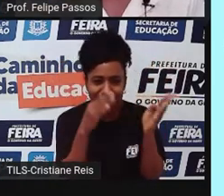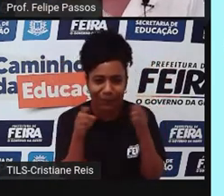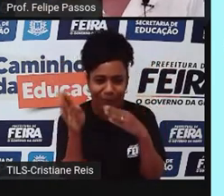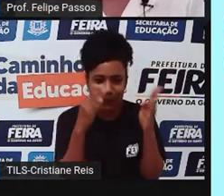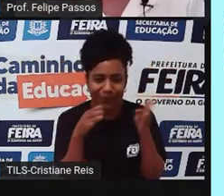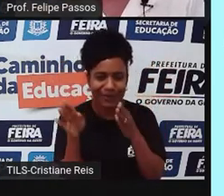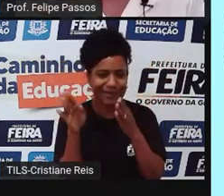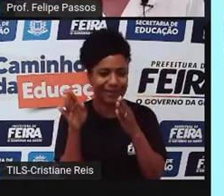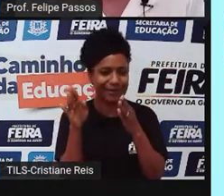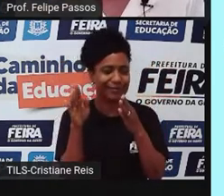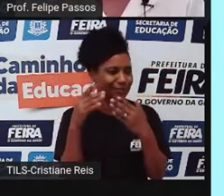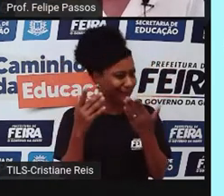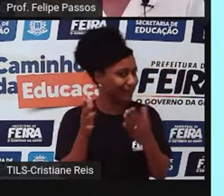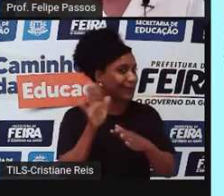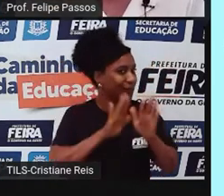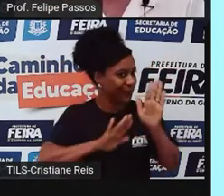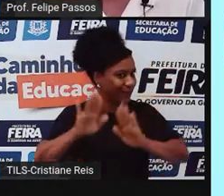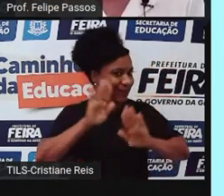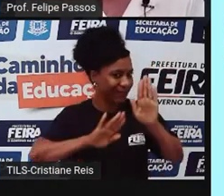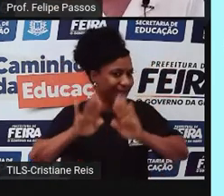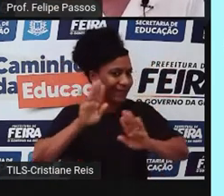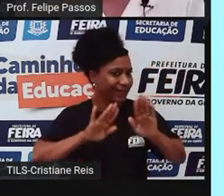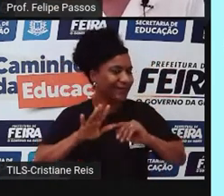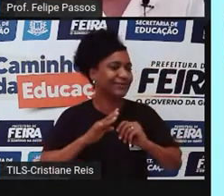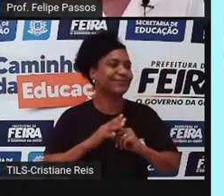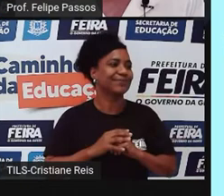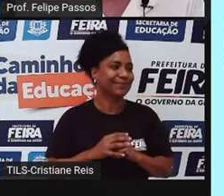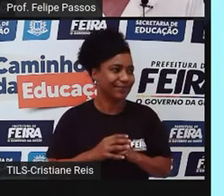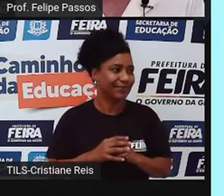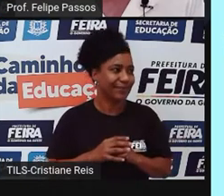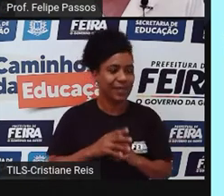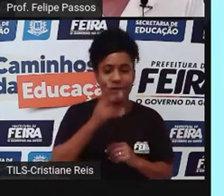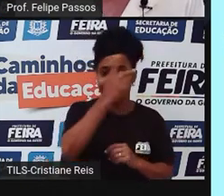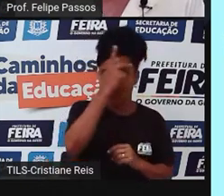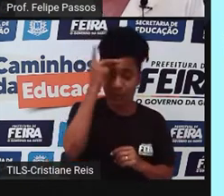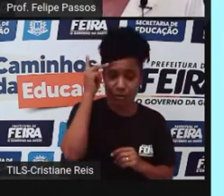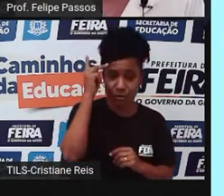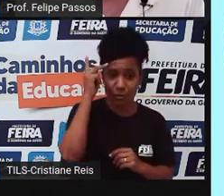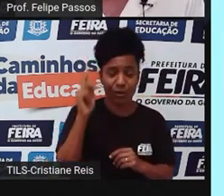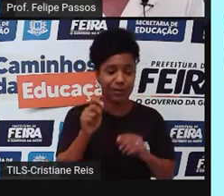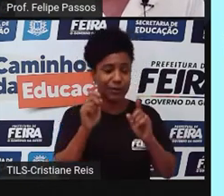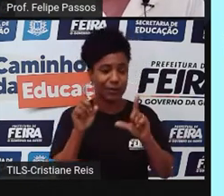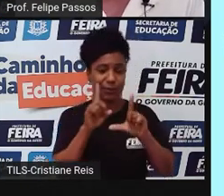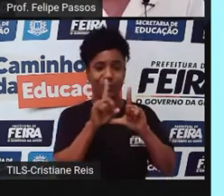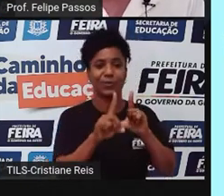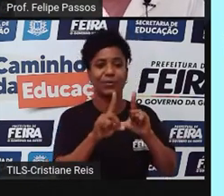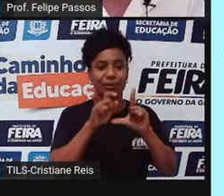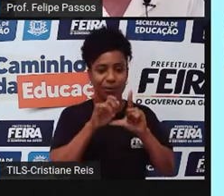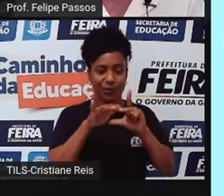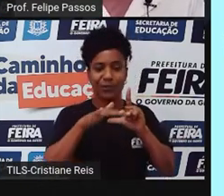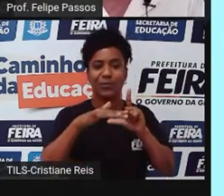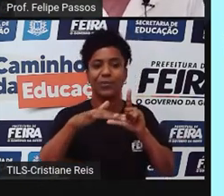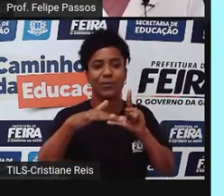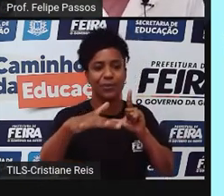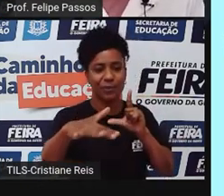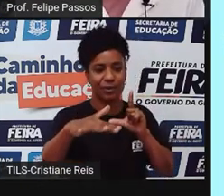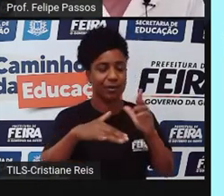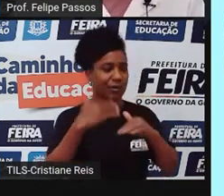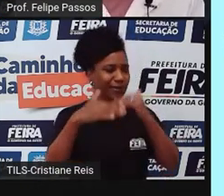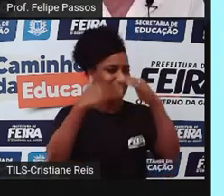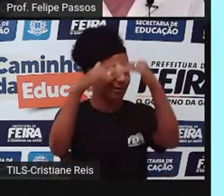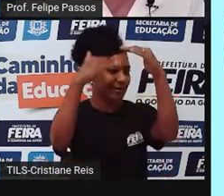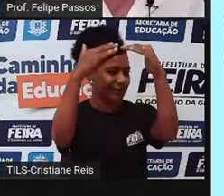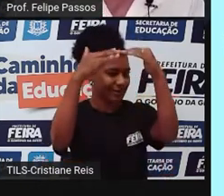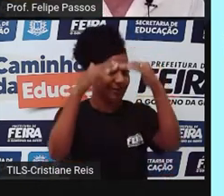do influenciador digital? O crescimento dessas figuras influenciadores digitais? Pois é, às vezes a pessoa